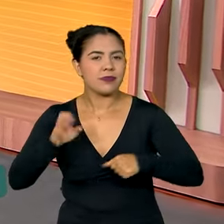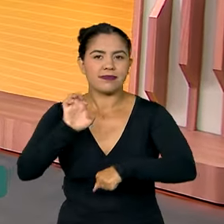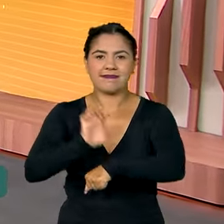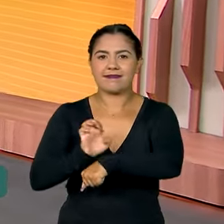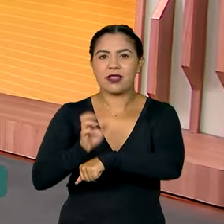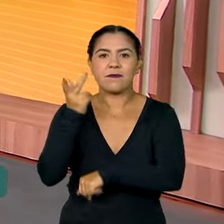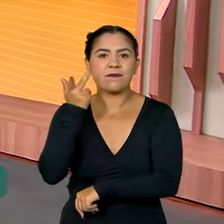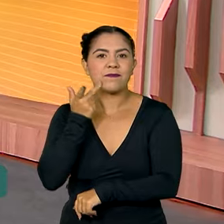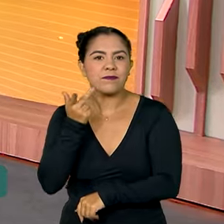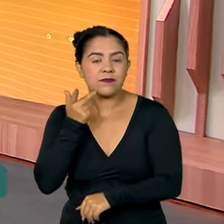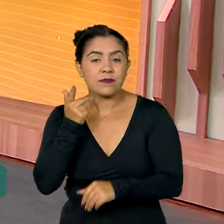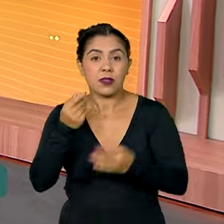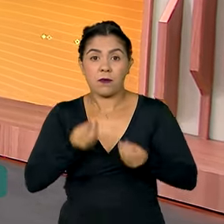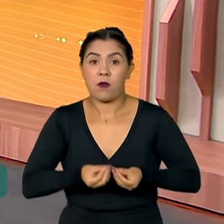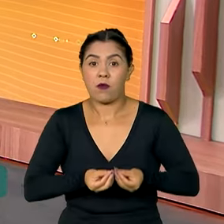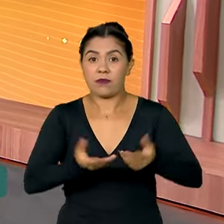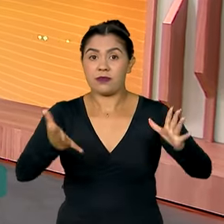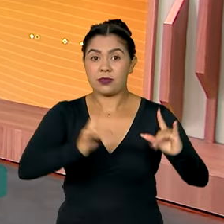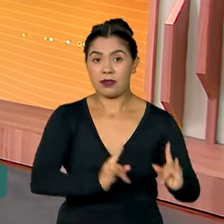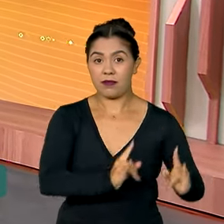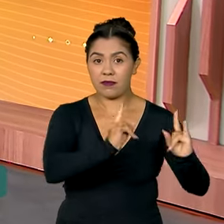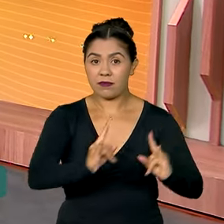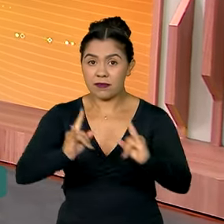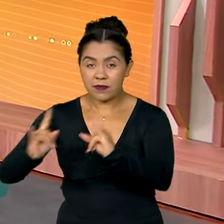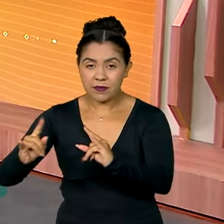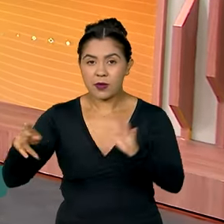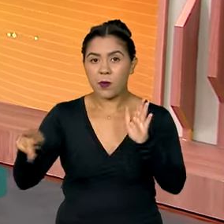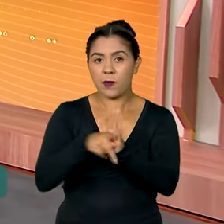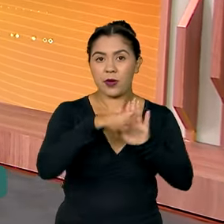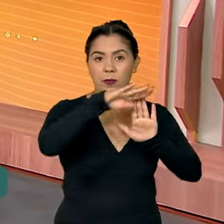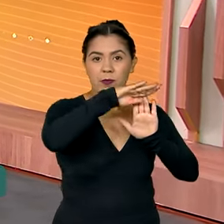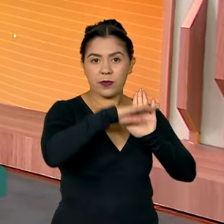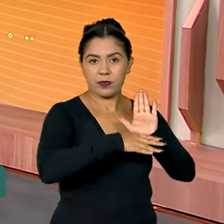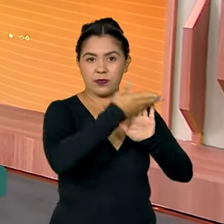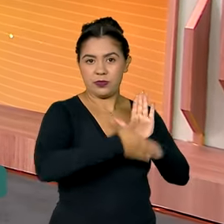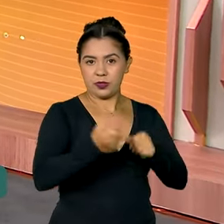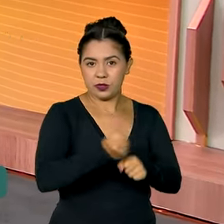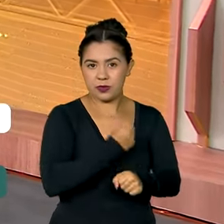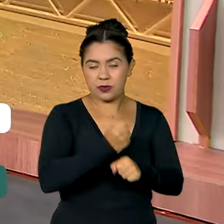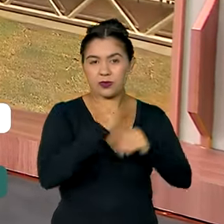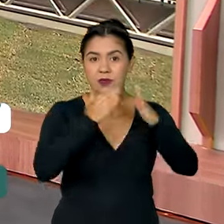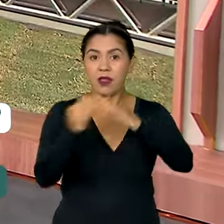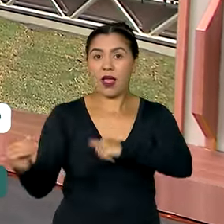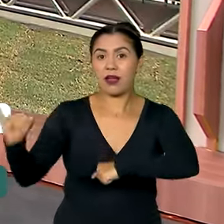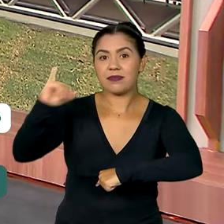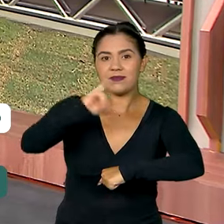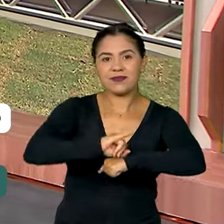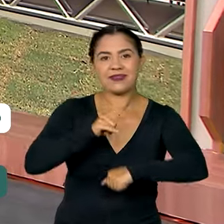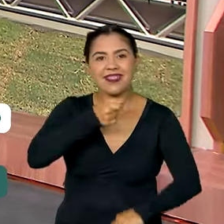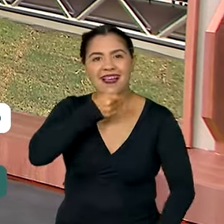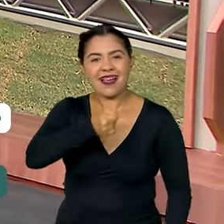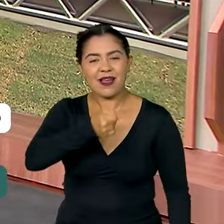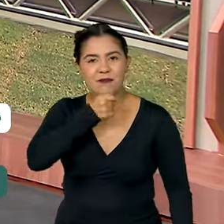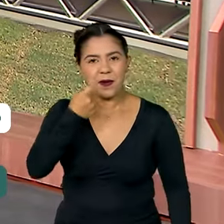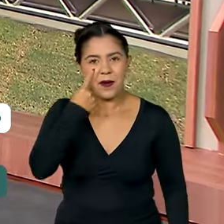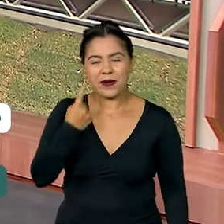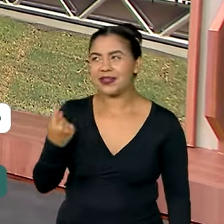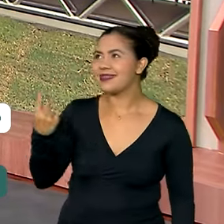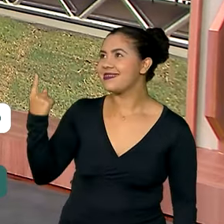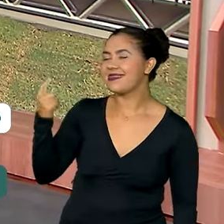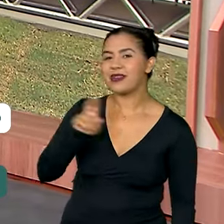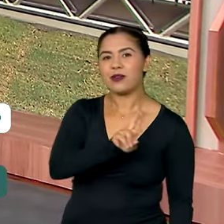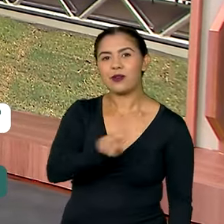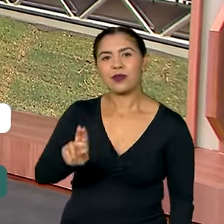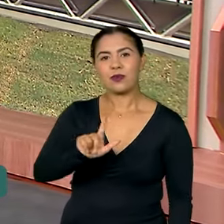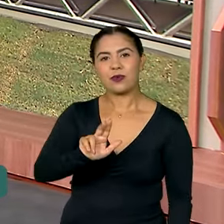compromissos está a entrega de unidades do Minha Casa Minha Vida. E é de lá da capital cearense que Luana Karen tem os detalhes e conversa